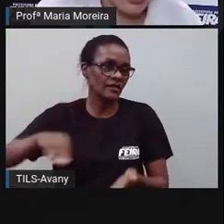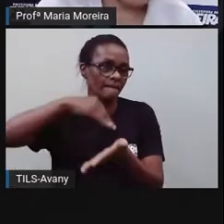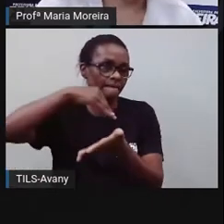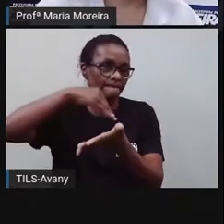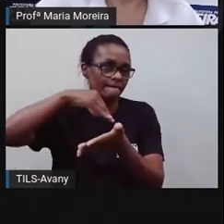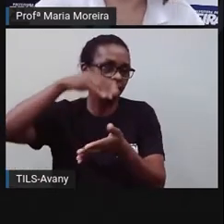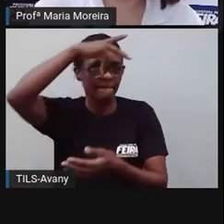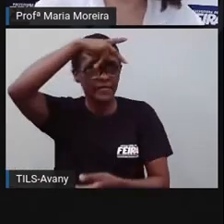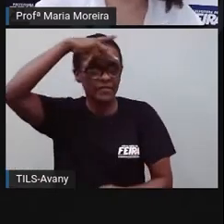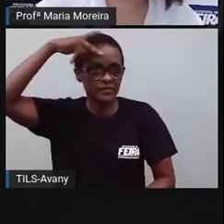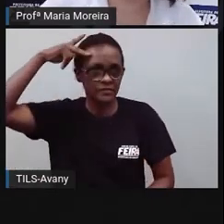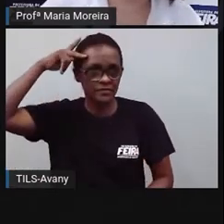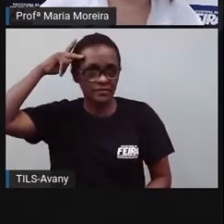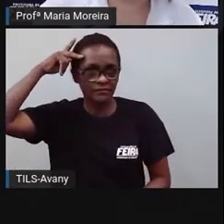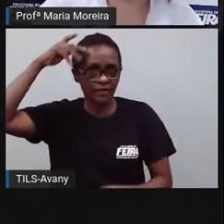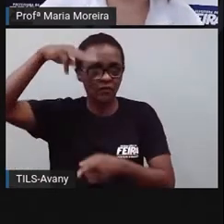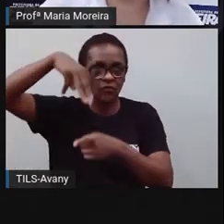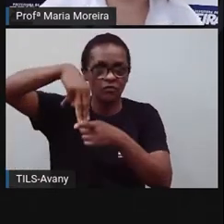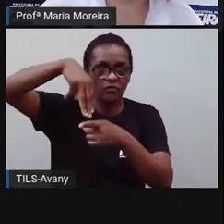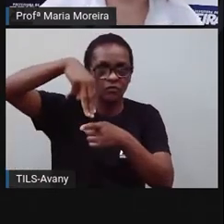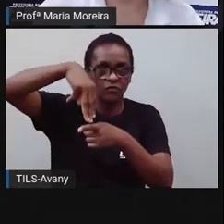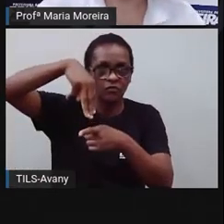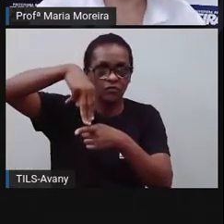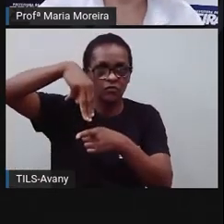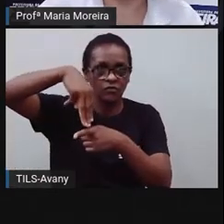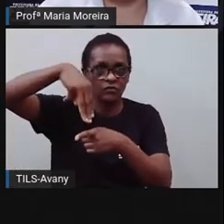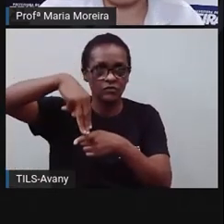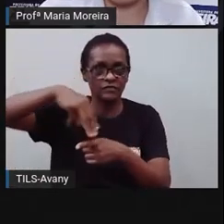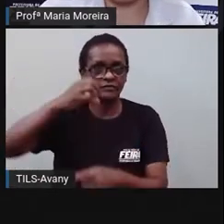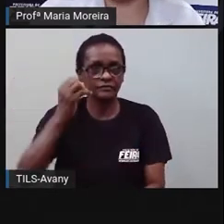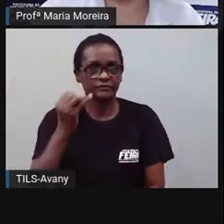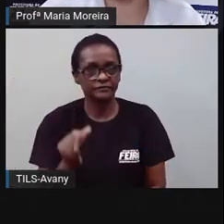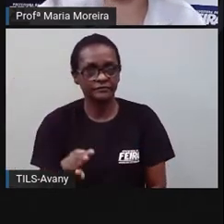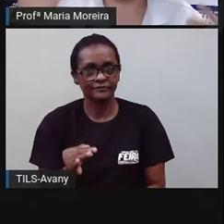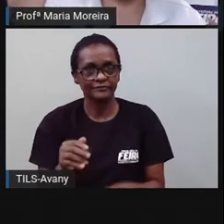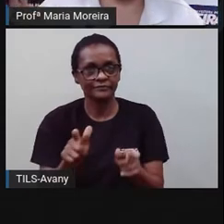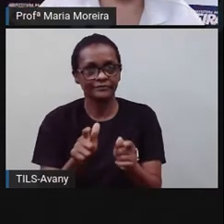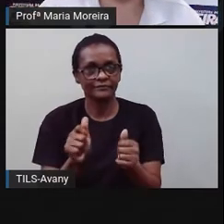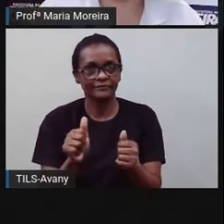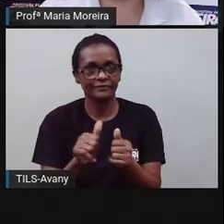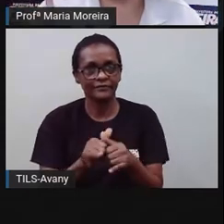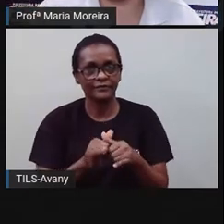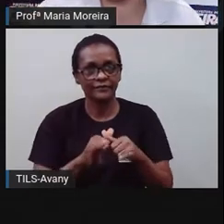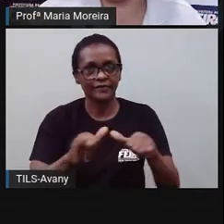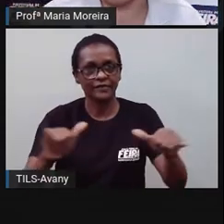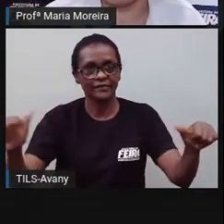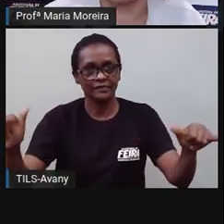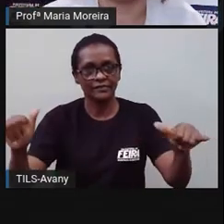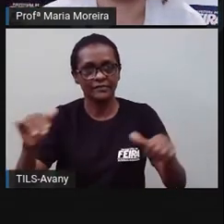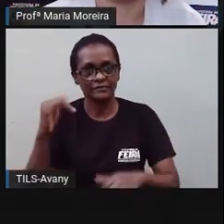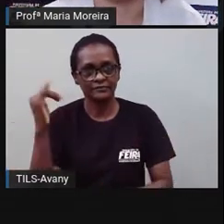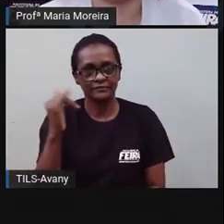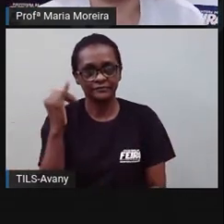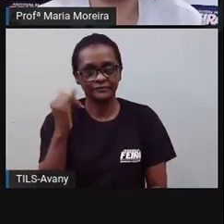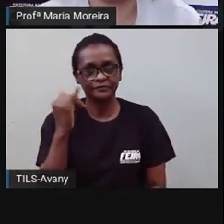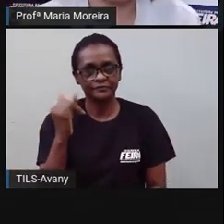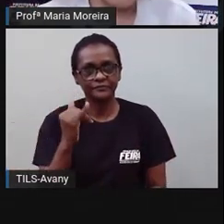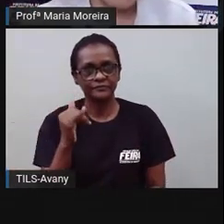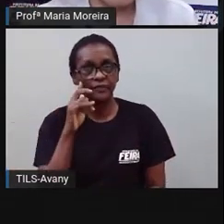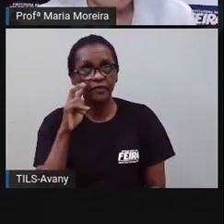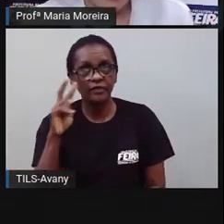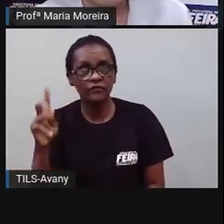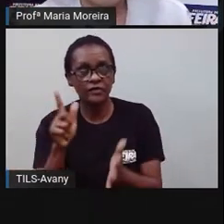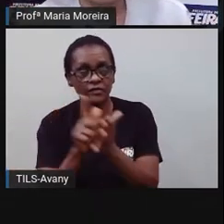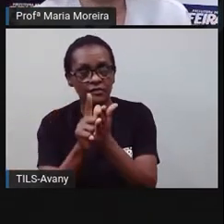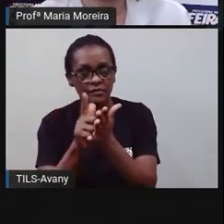foi fechado? Então, essa aí seria o quê? A minha notícia. Então, vai sair aí, vamos ver aqui daqui a pouco, em um jornal de